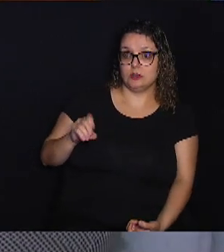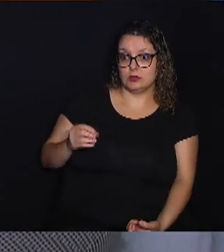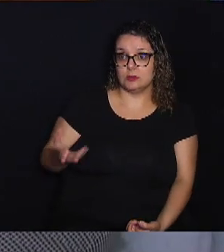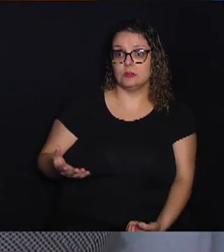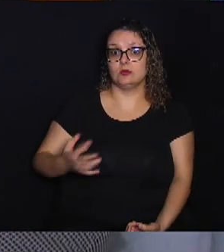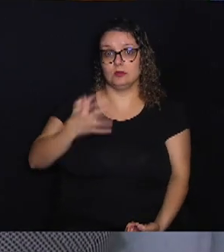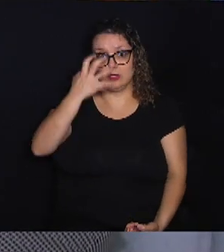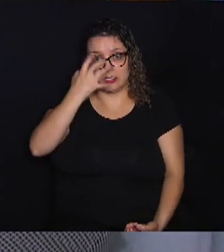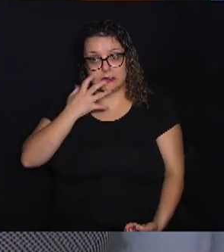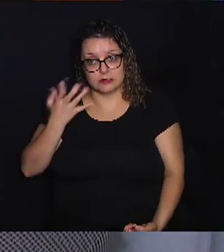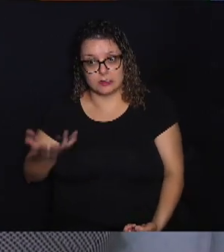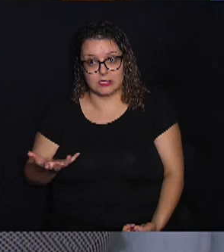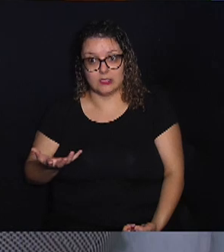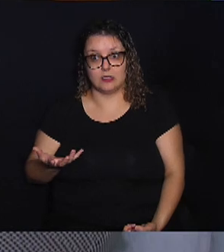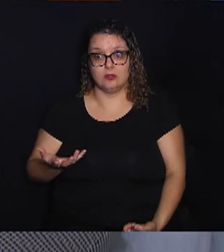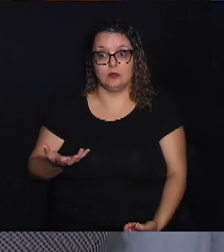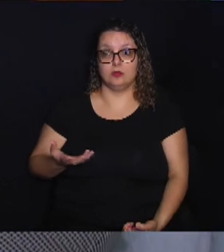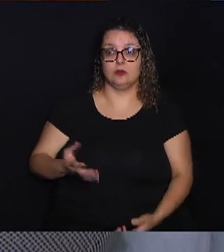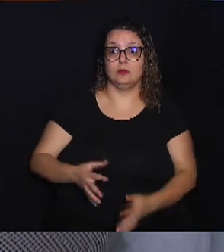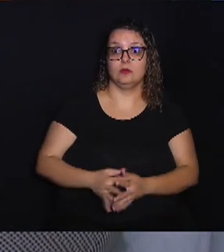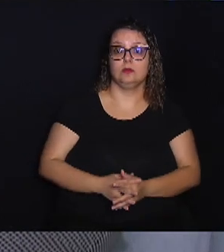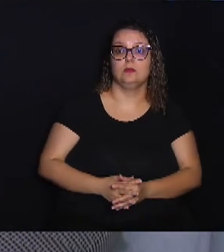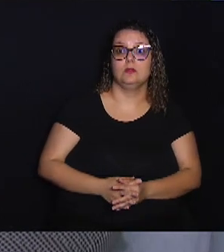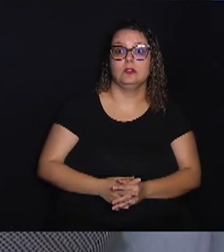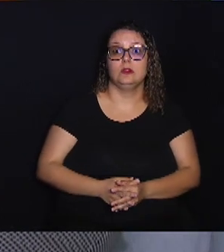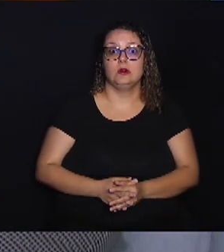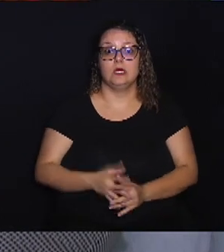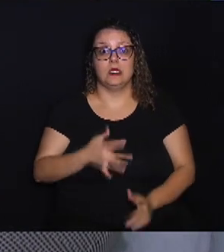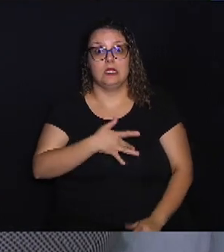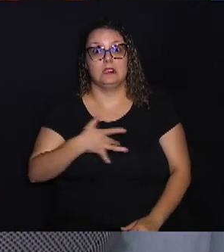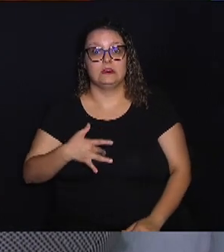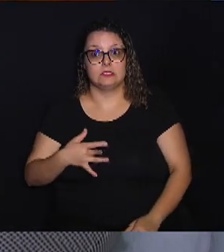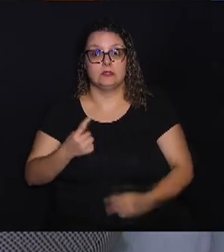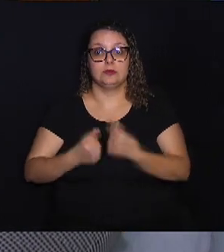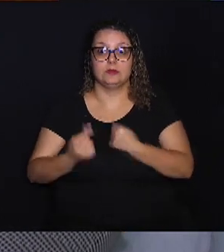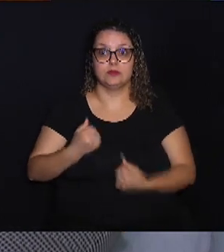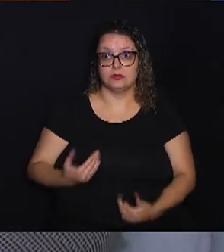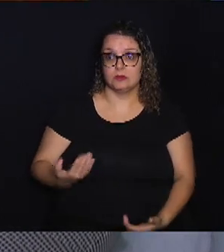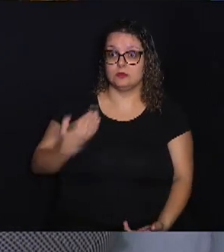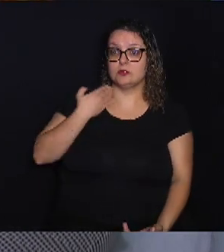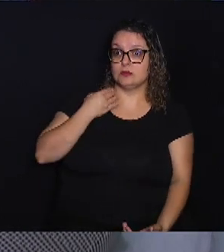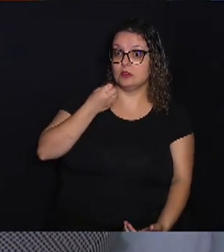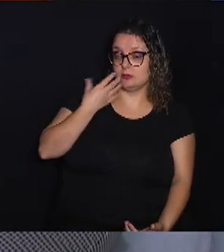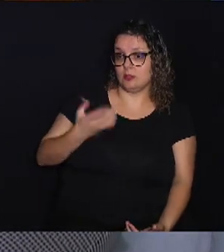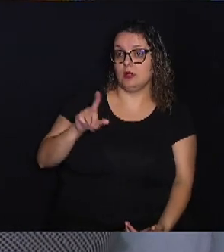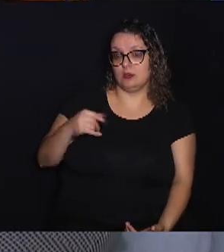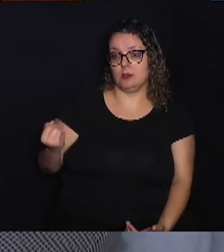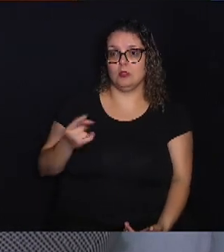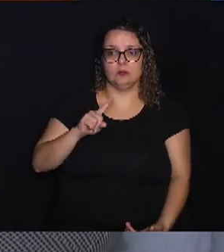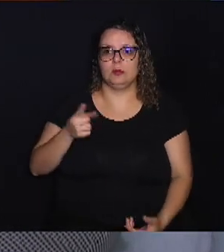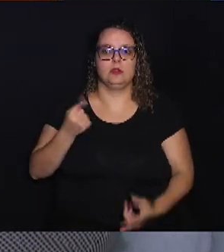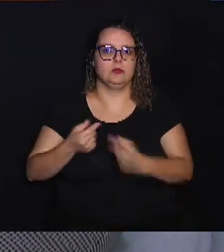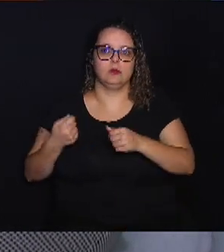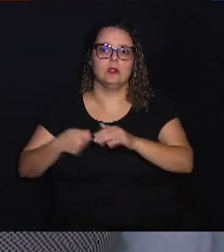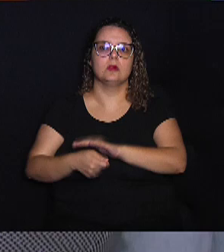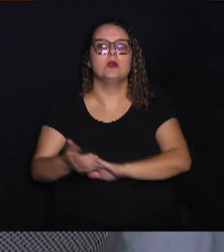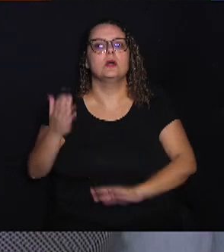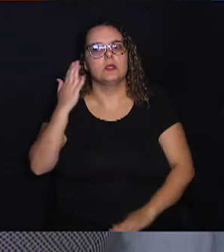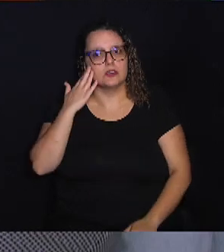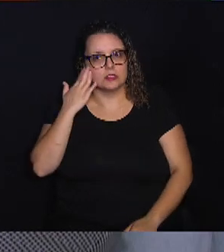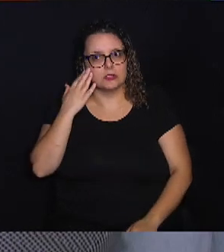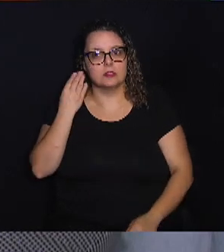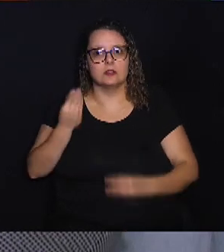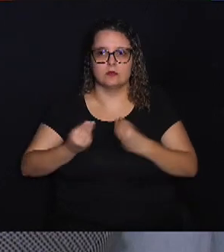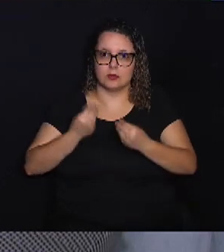séria, se a saúde financeira desse banco está bem, então é importante. Não é só aplicar. A gente tem que saber onde a gente está